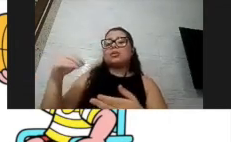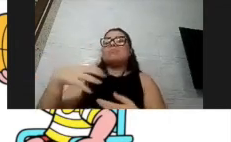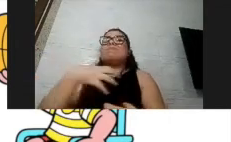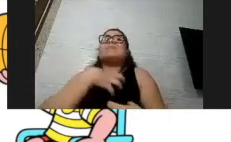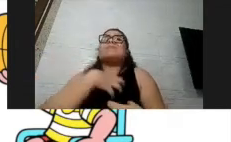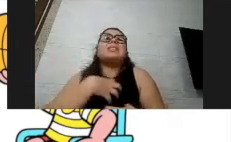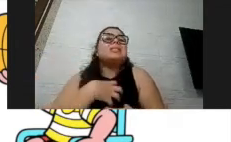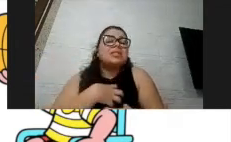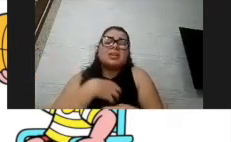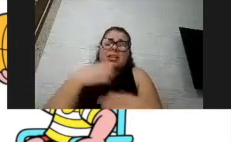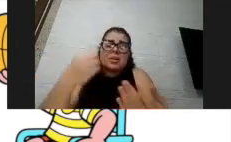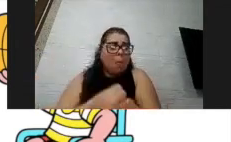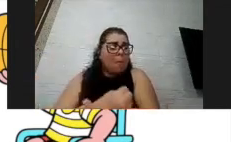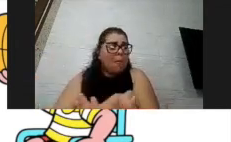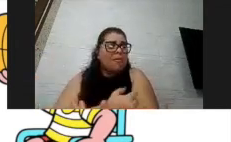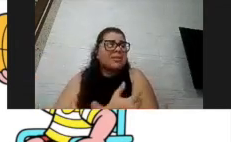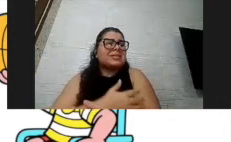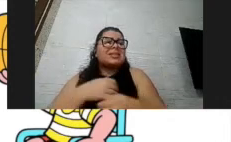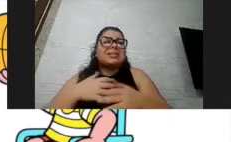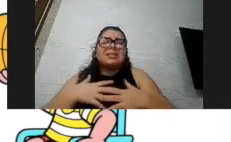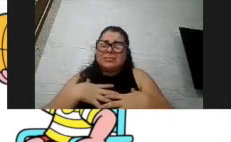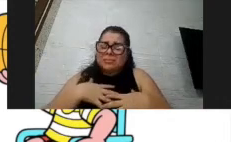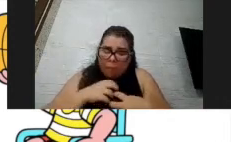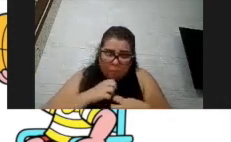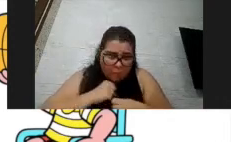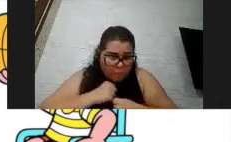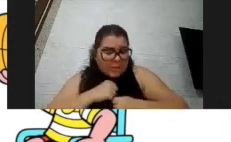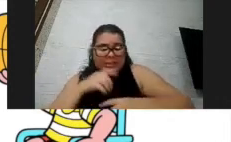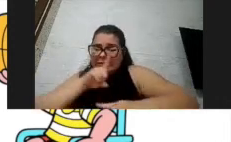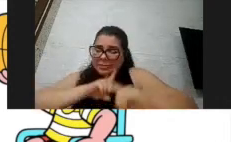emocional muito grande, a gente precisa pôr isso na conta também, né,